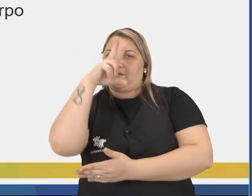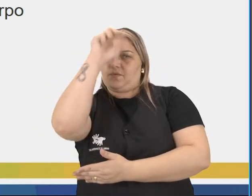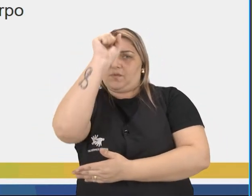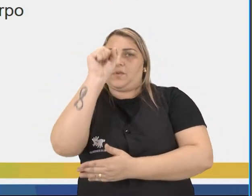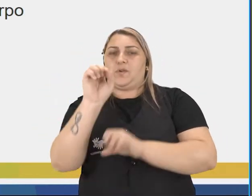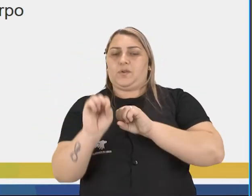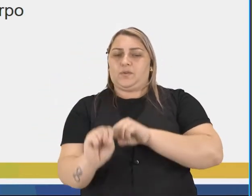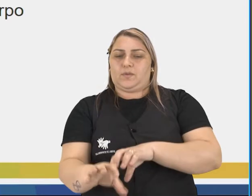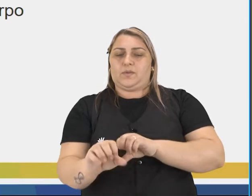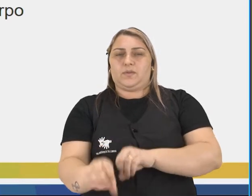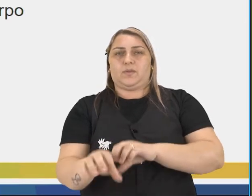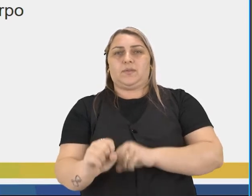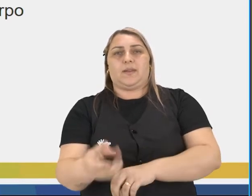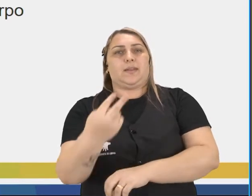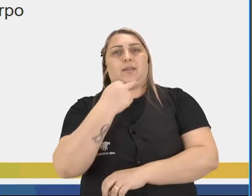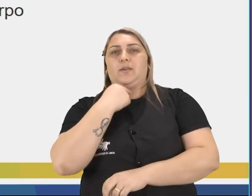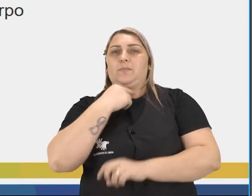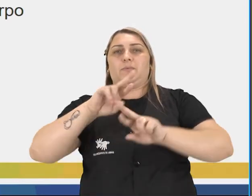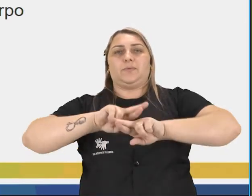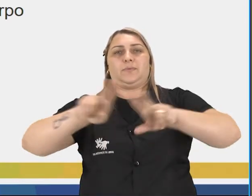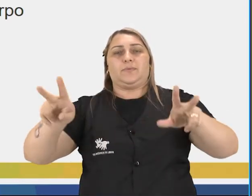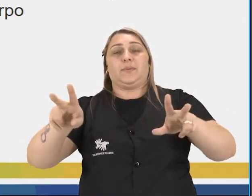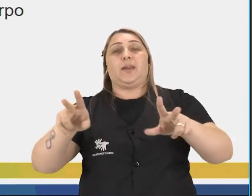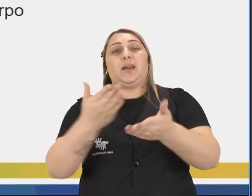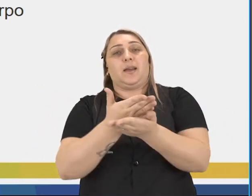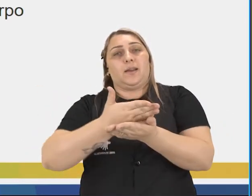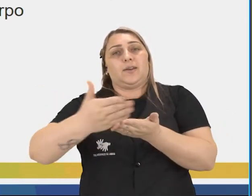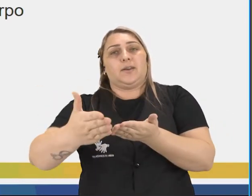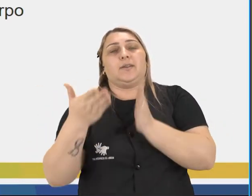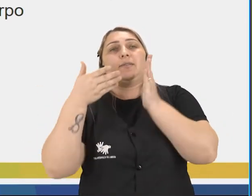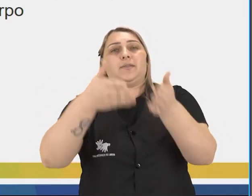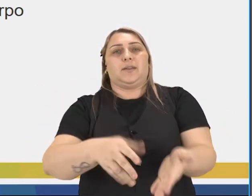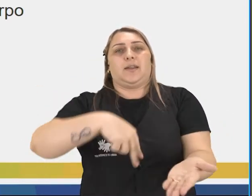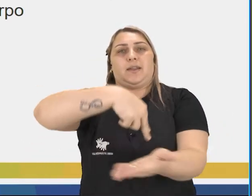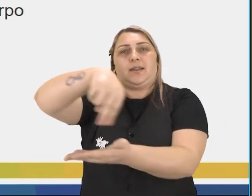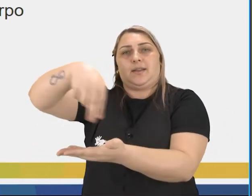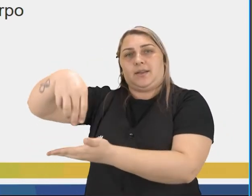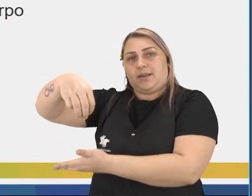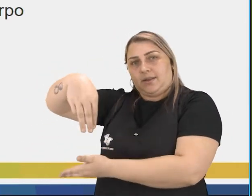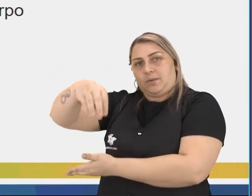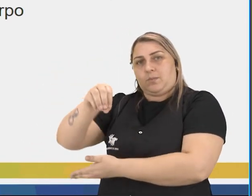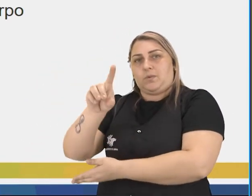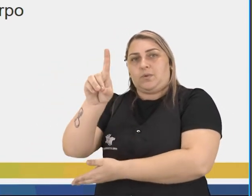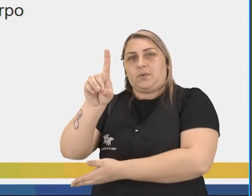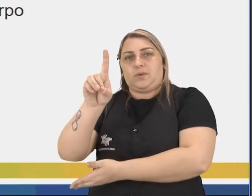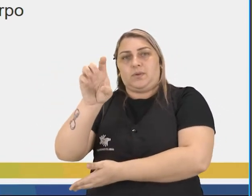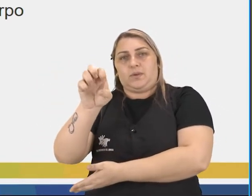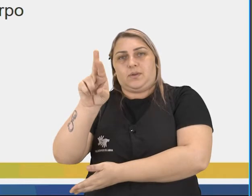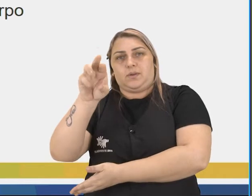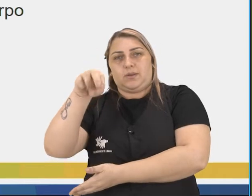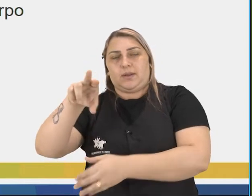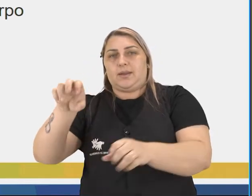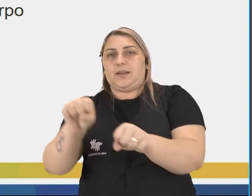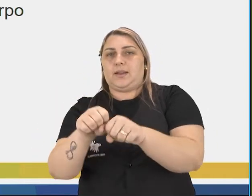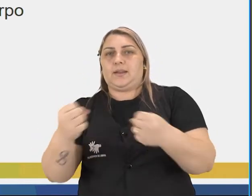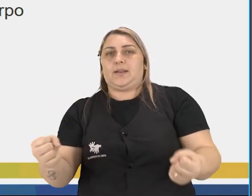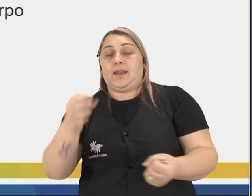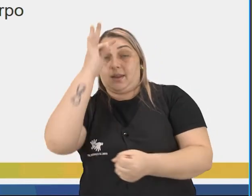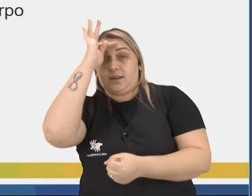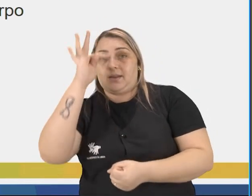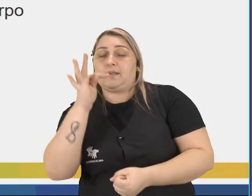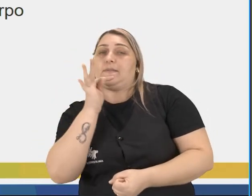disciplinado e não podia ser diferente. A partir disso, chega a dança moderna. E a dança moderna dá uma quebrada